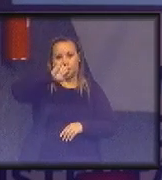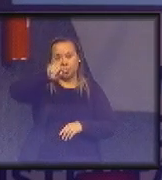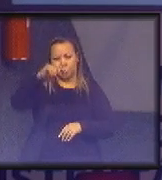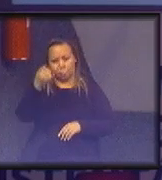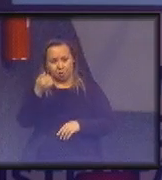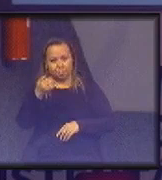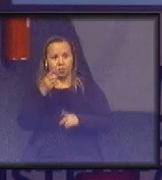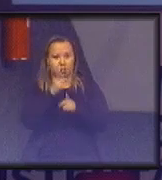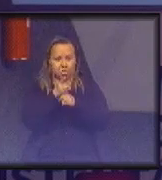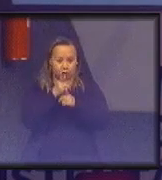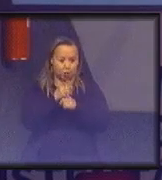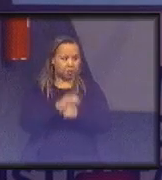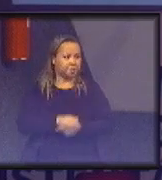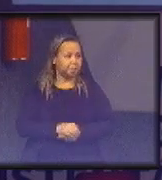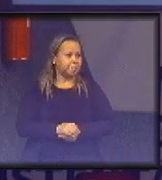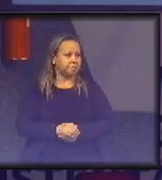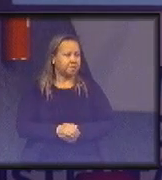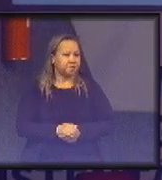acham.